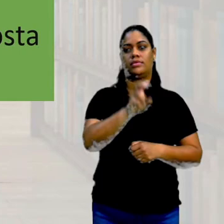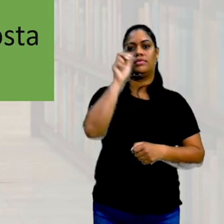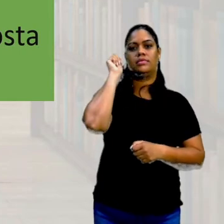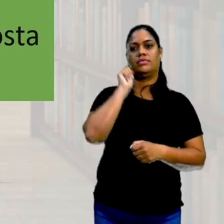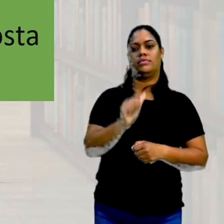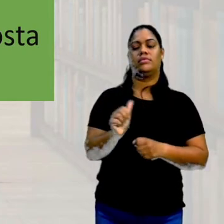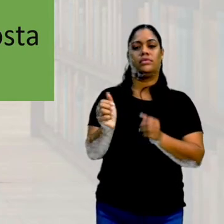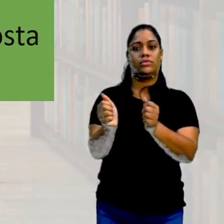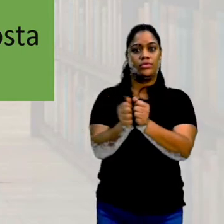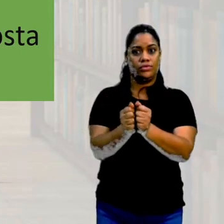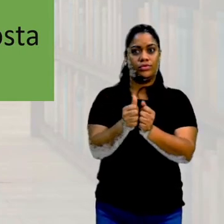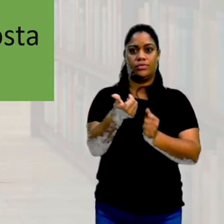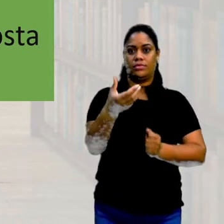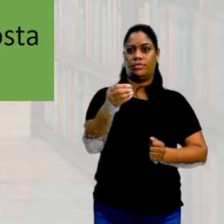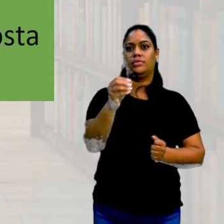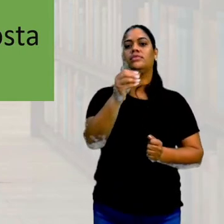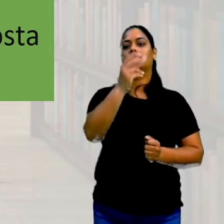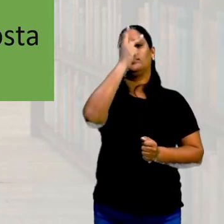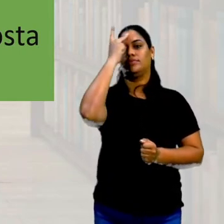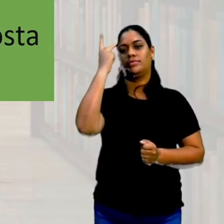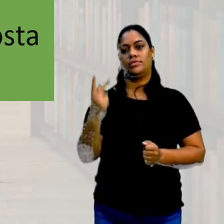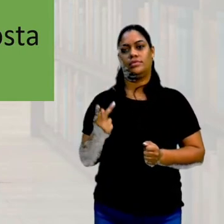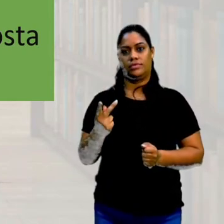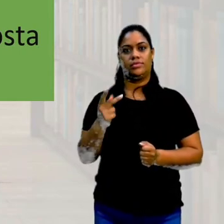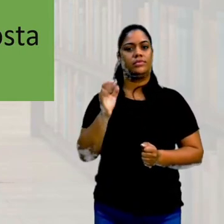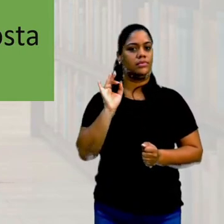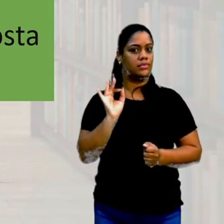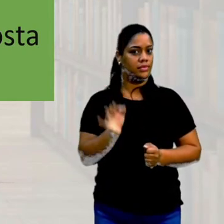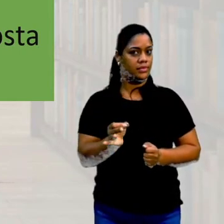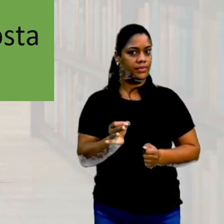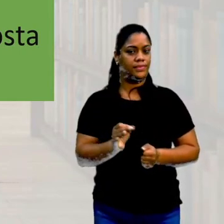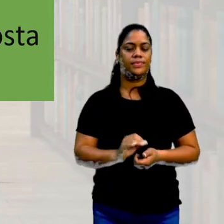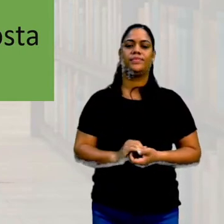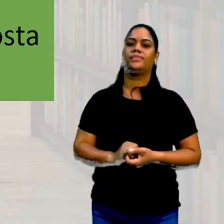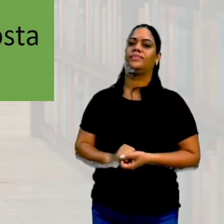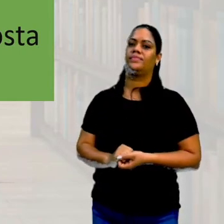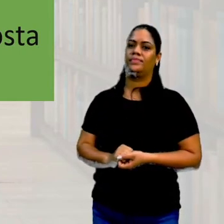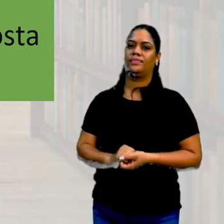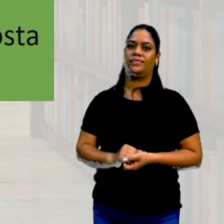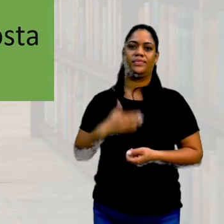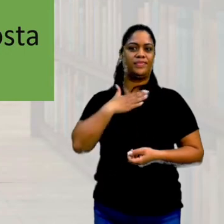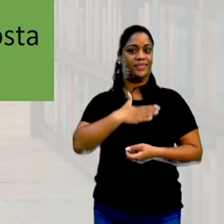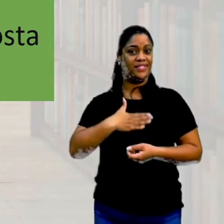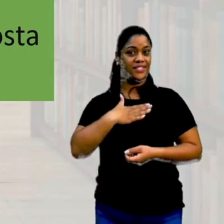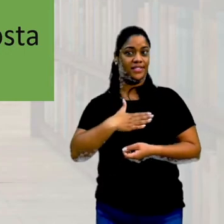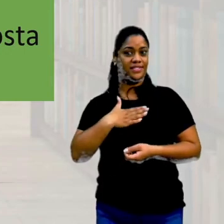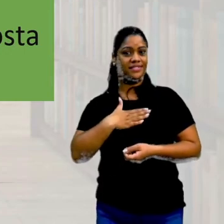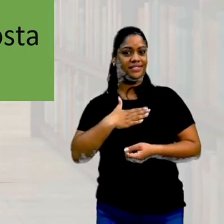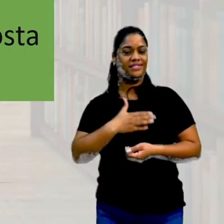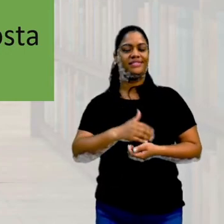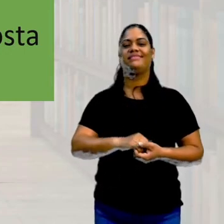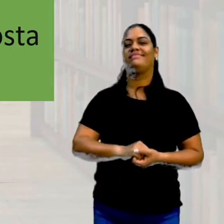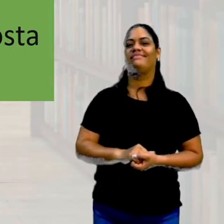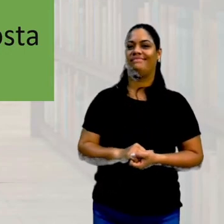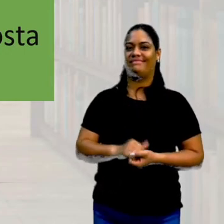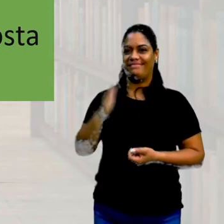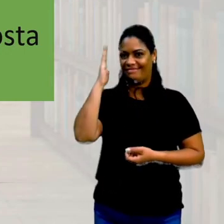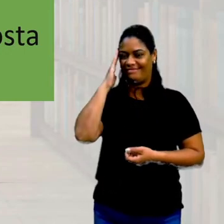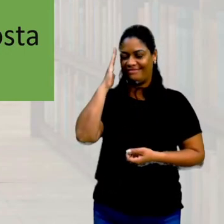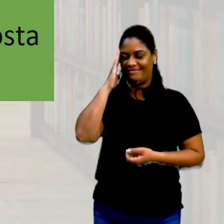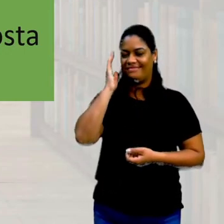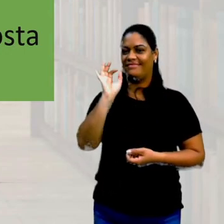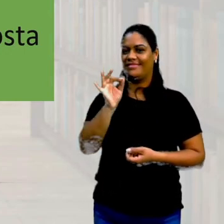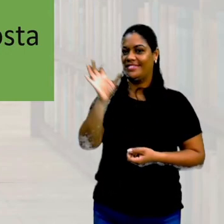mulheres, que juntos dão 10 pessoas. Está bom? E aí? Gostaram? Tenho certeza que